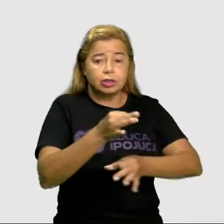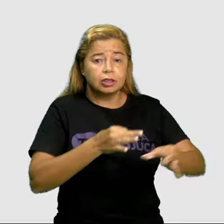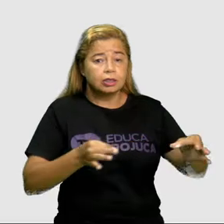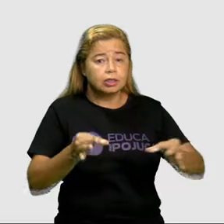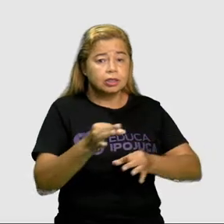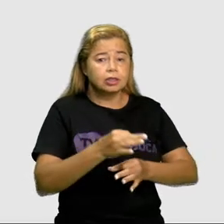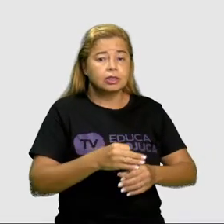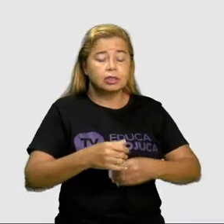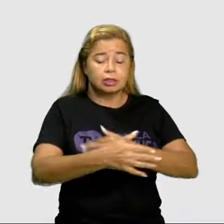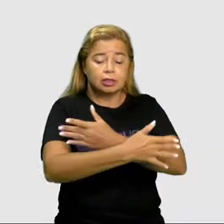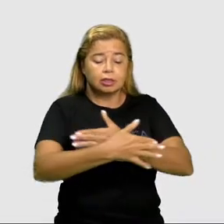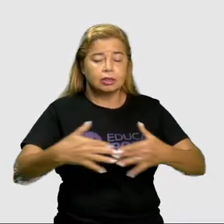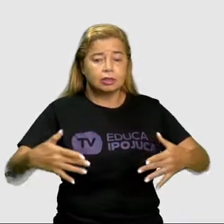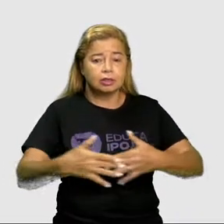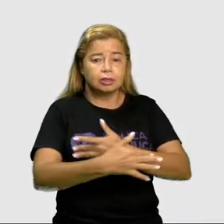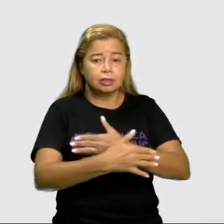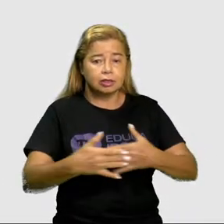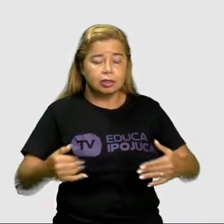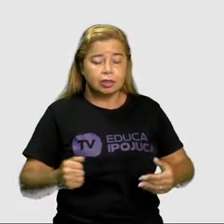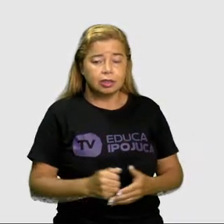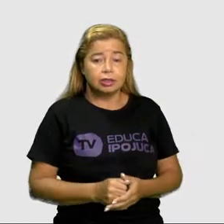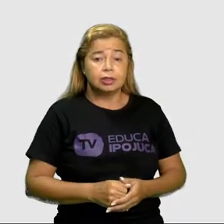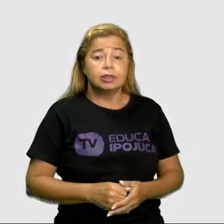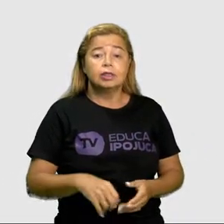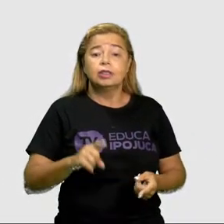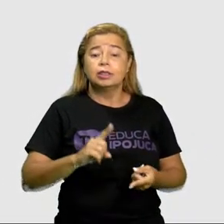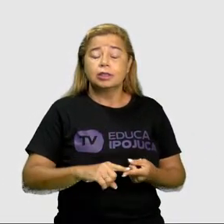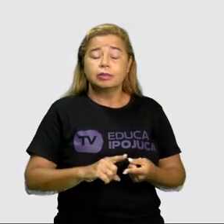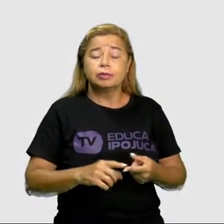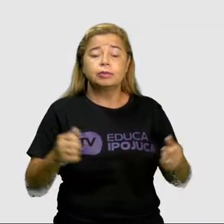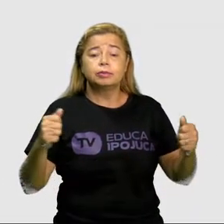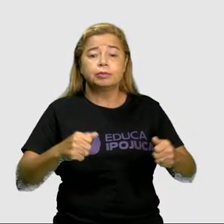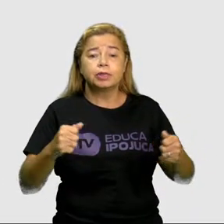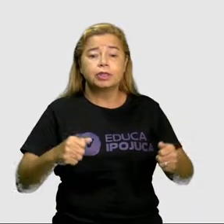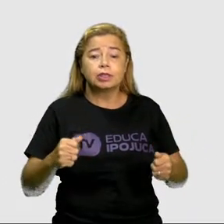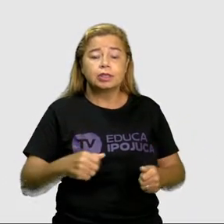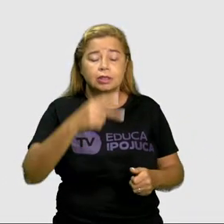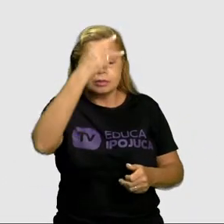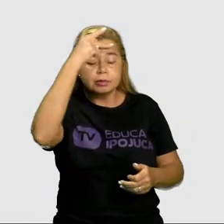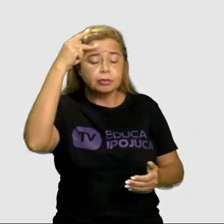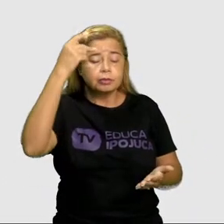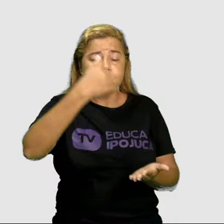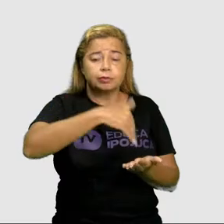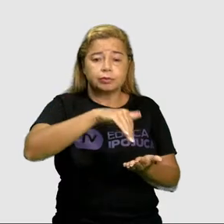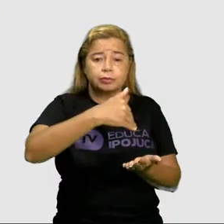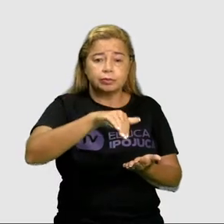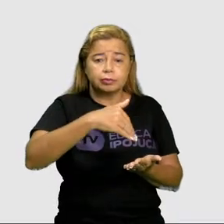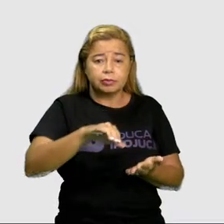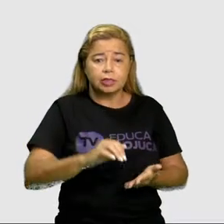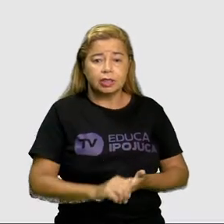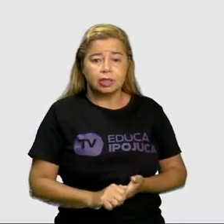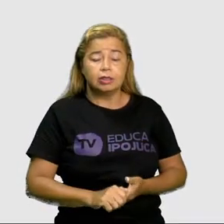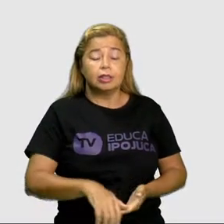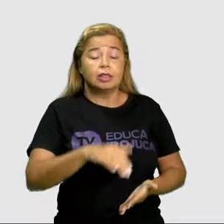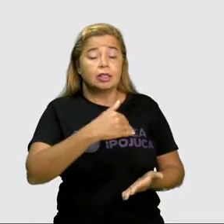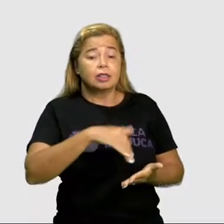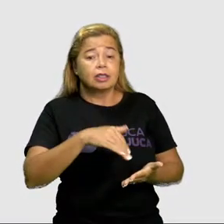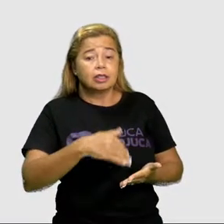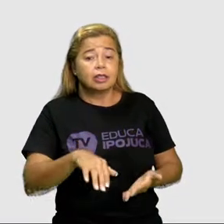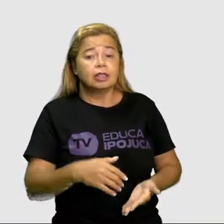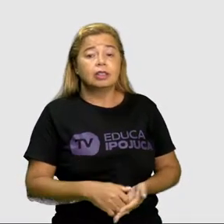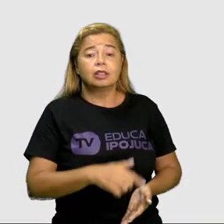E ela precisa também dos secretários. Os secretários de governo, como também o secretário de educação,